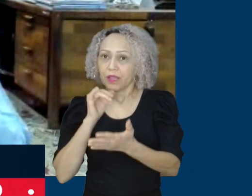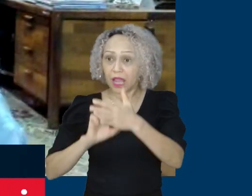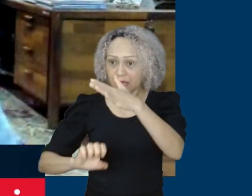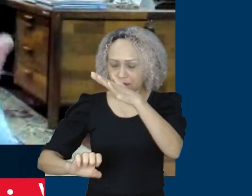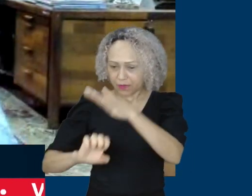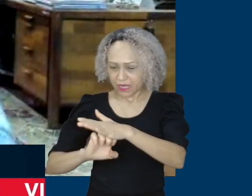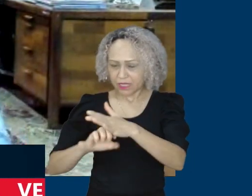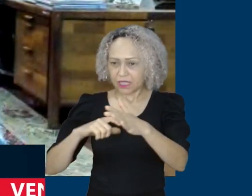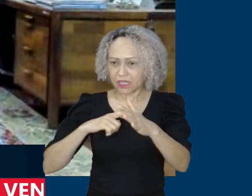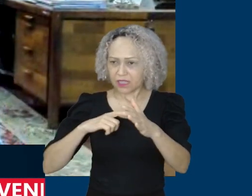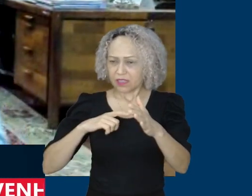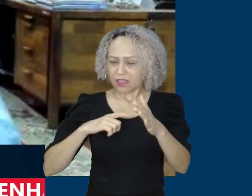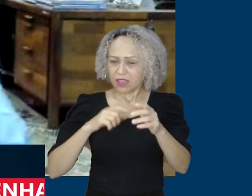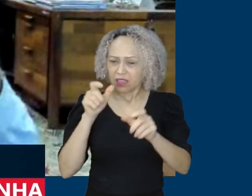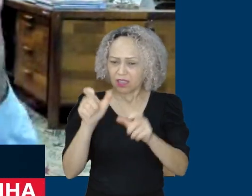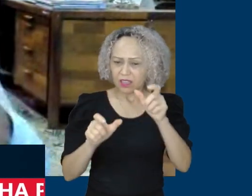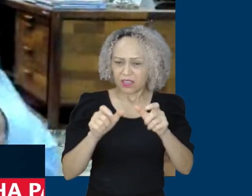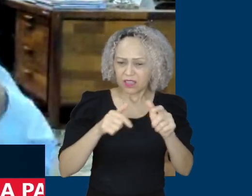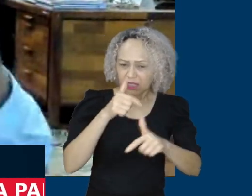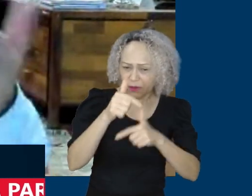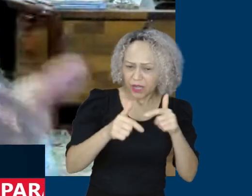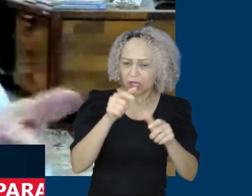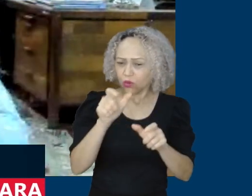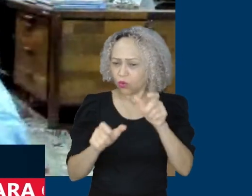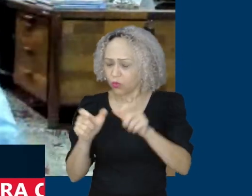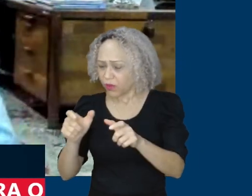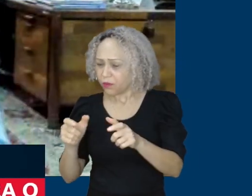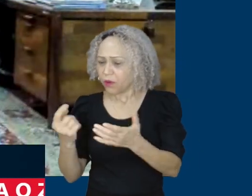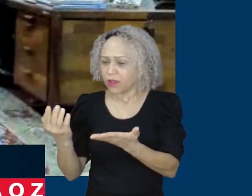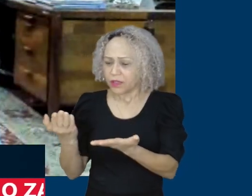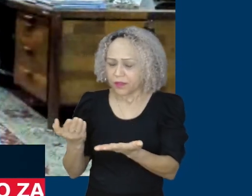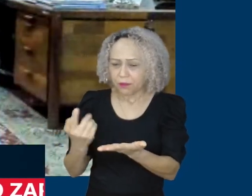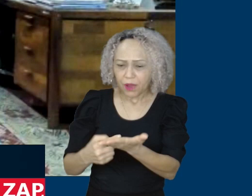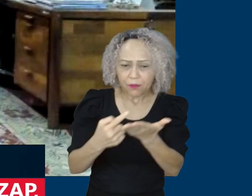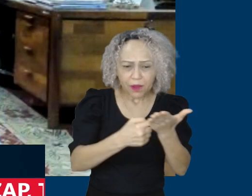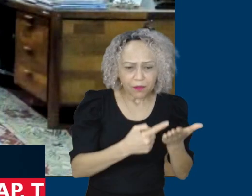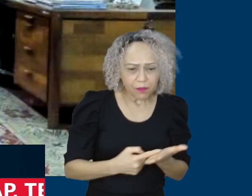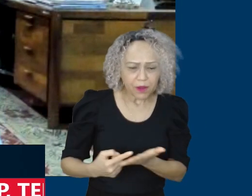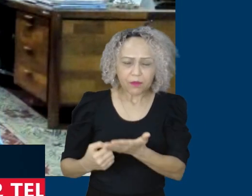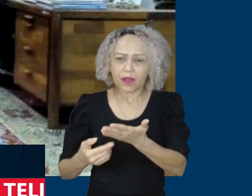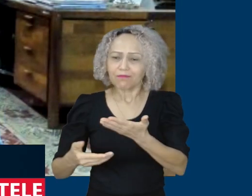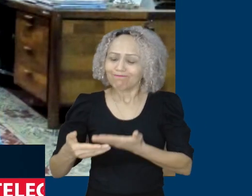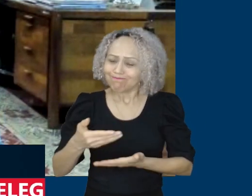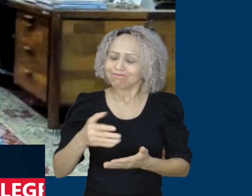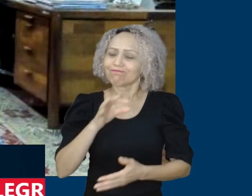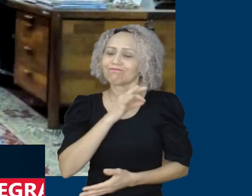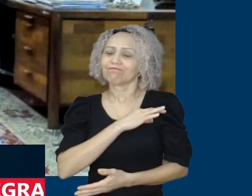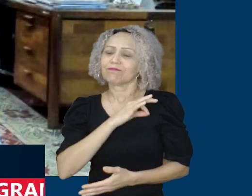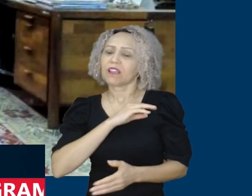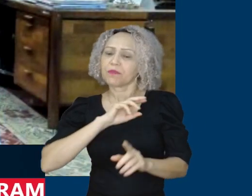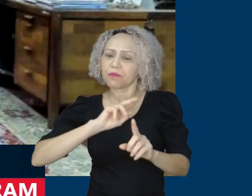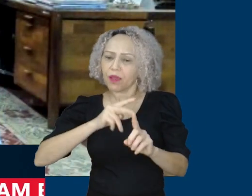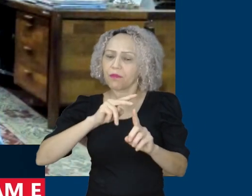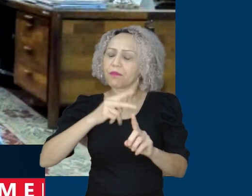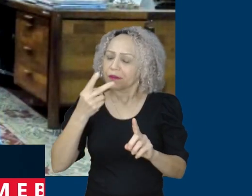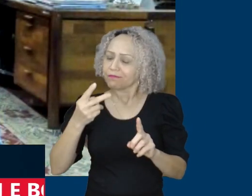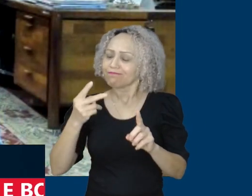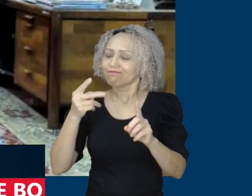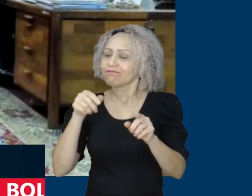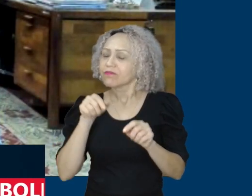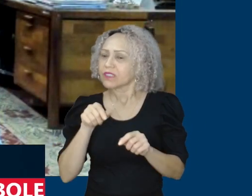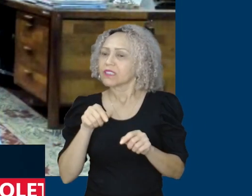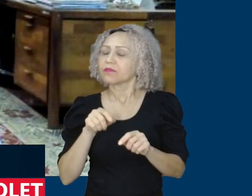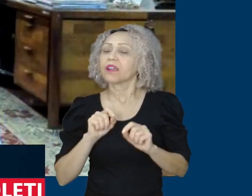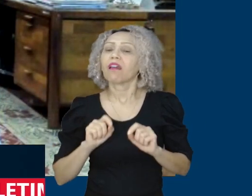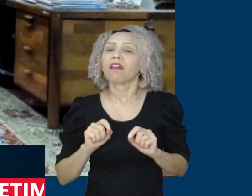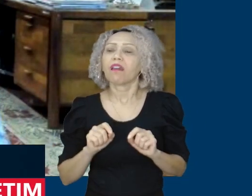semestre, 70% dos acordos já traz ganho real de salário nas negociações coletivas, como uma demonstração de